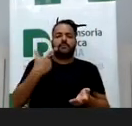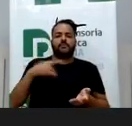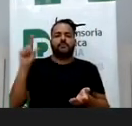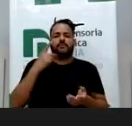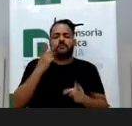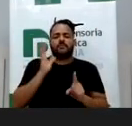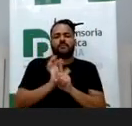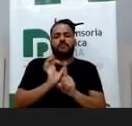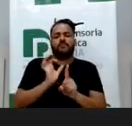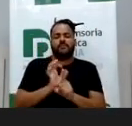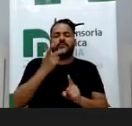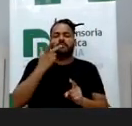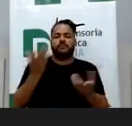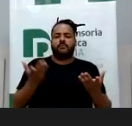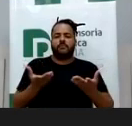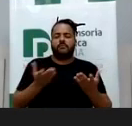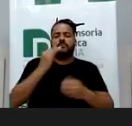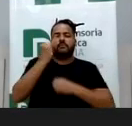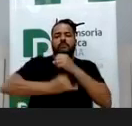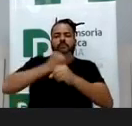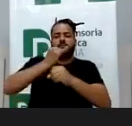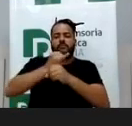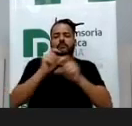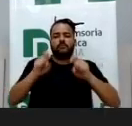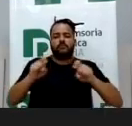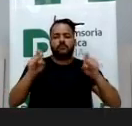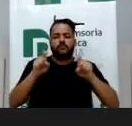influenciadora digital que é, tem uma,